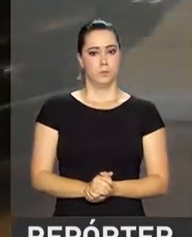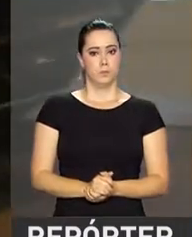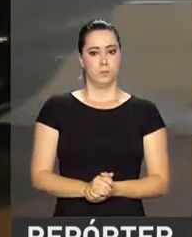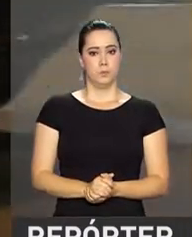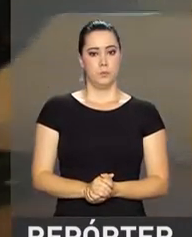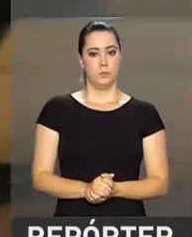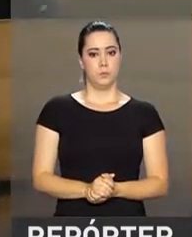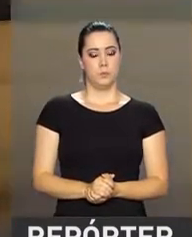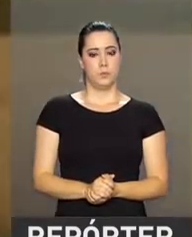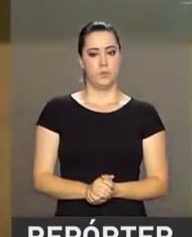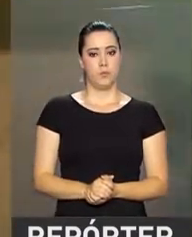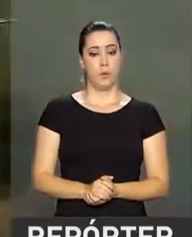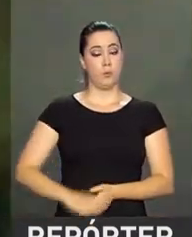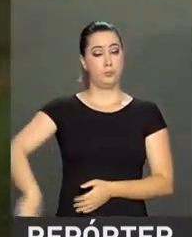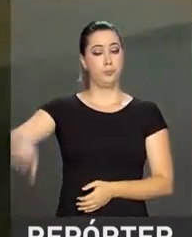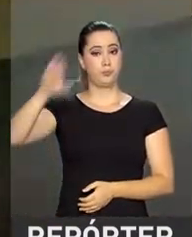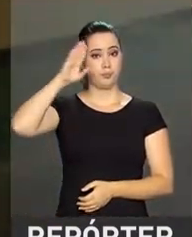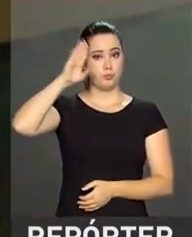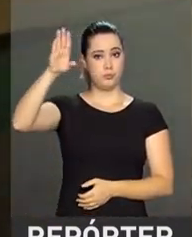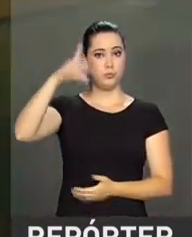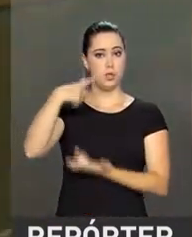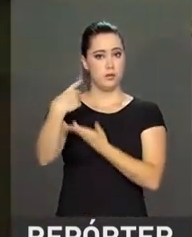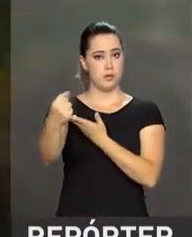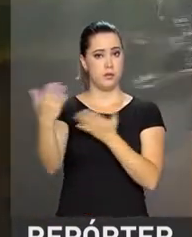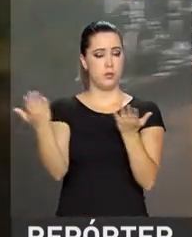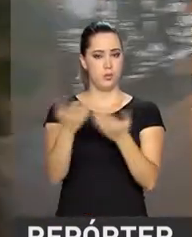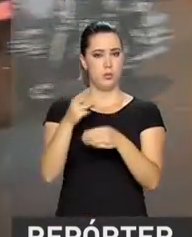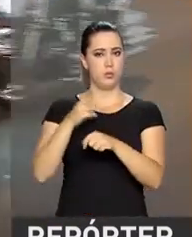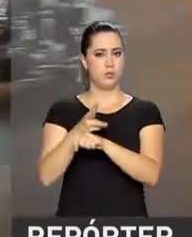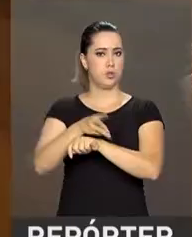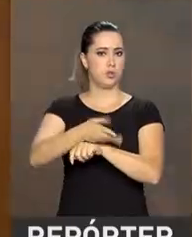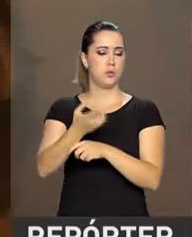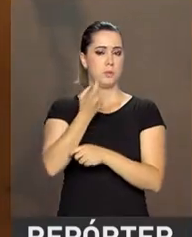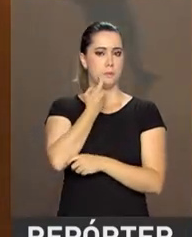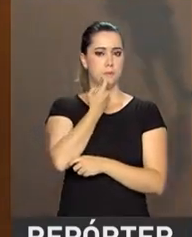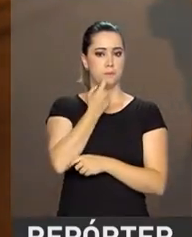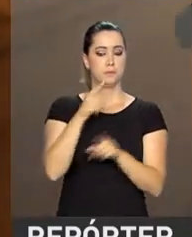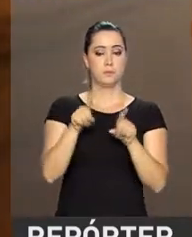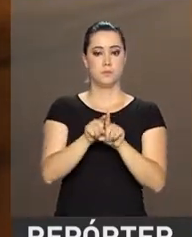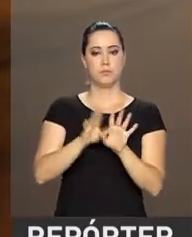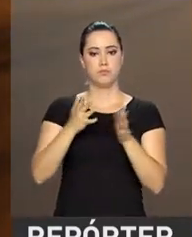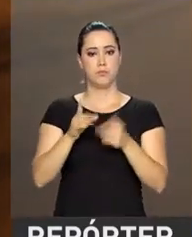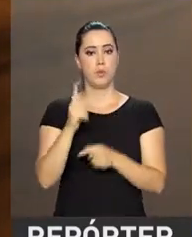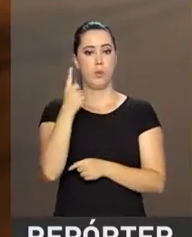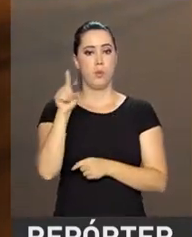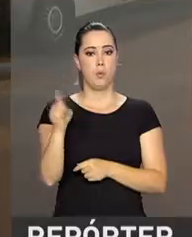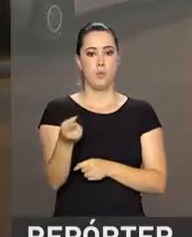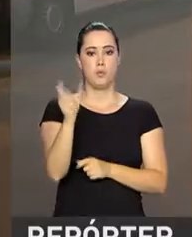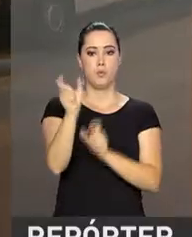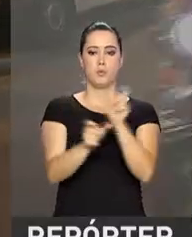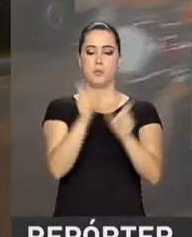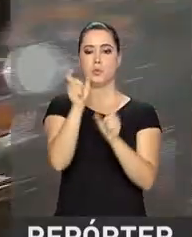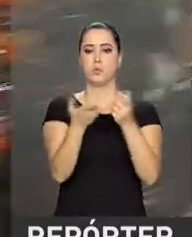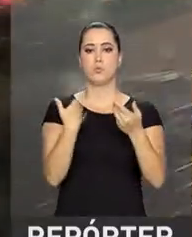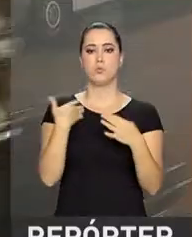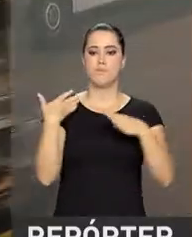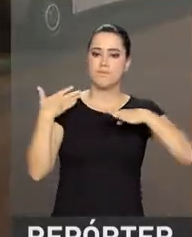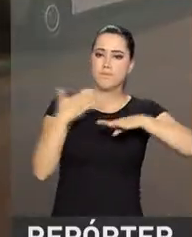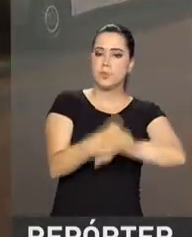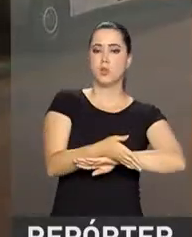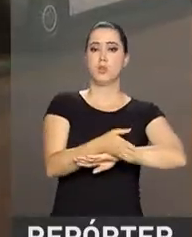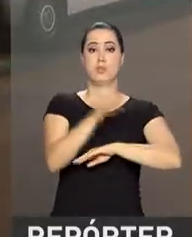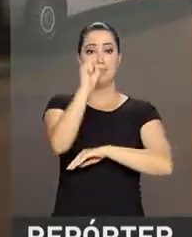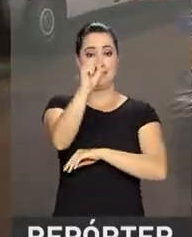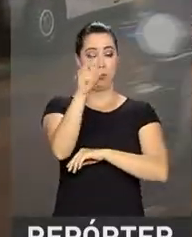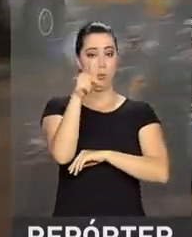As tropas federais começaram a deixar a Rocinha na madrugada desta sexta-feira. Cerca de mil homens ocuparam a comunidade durante